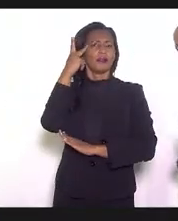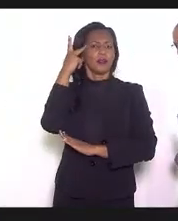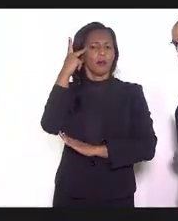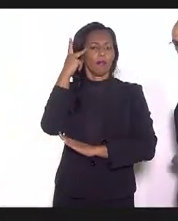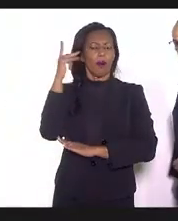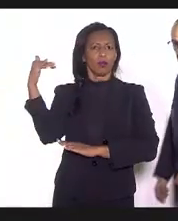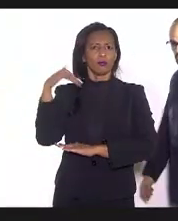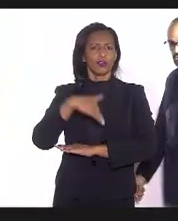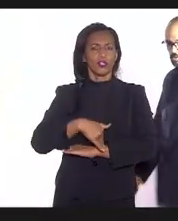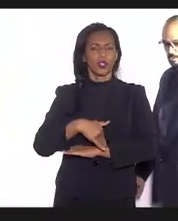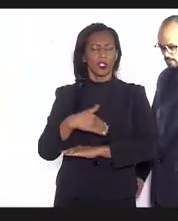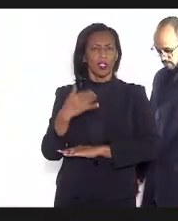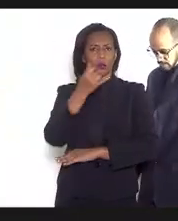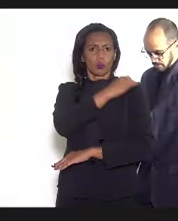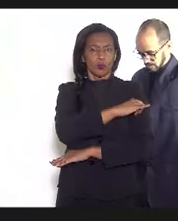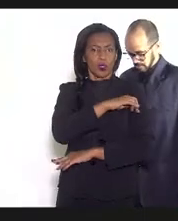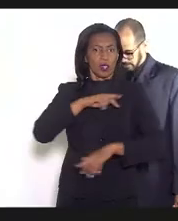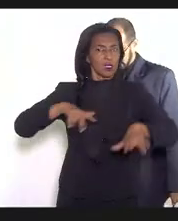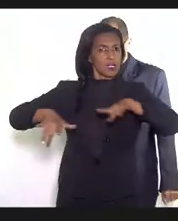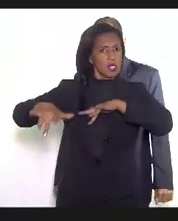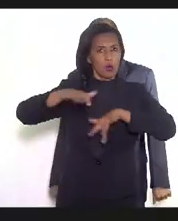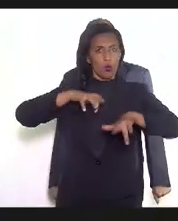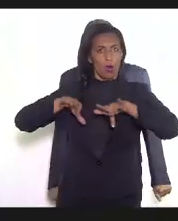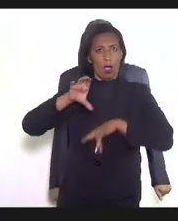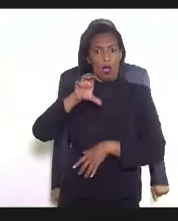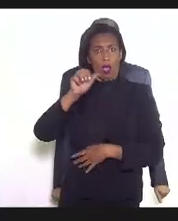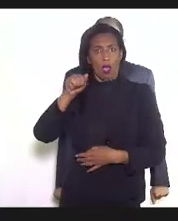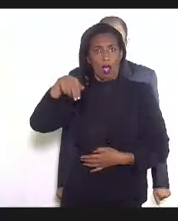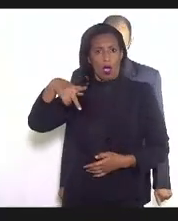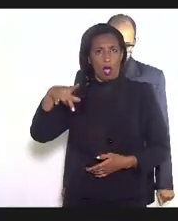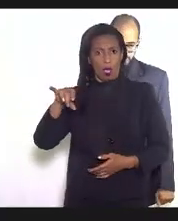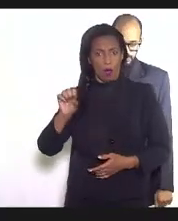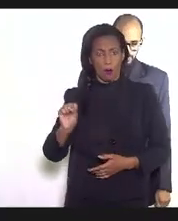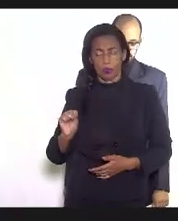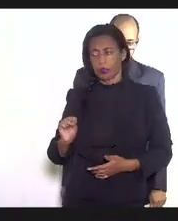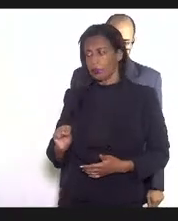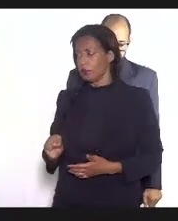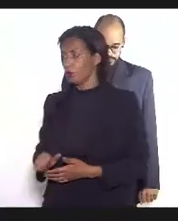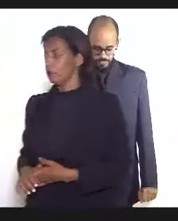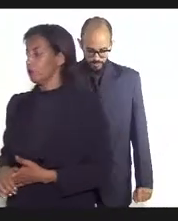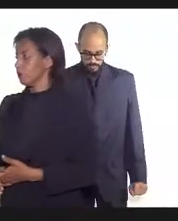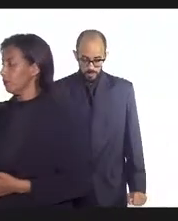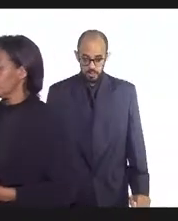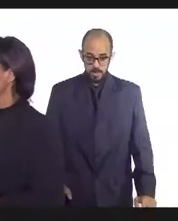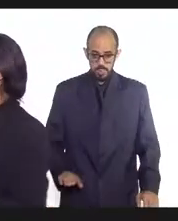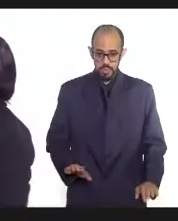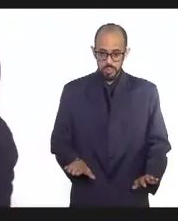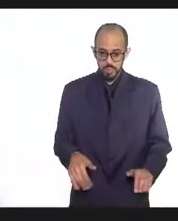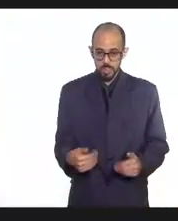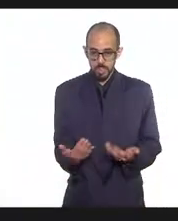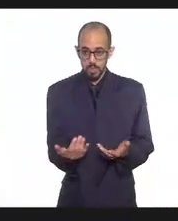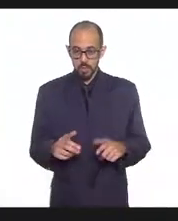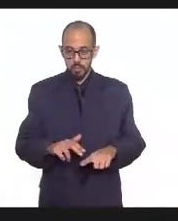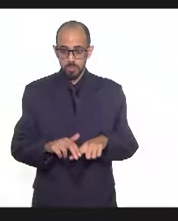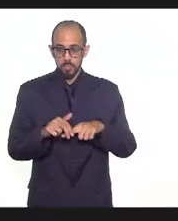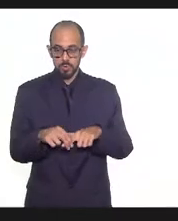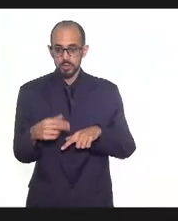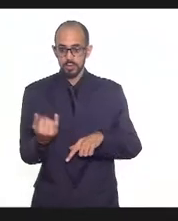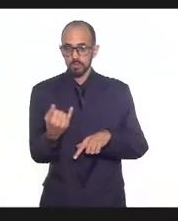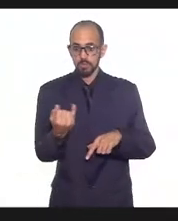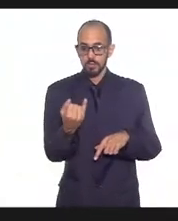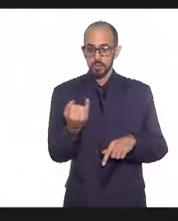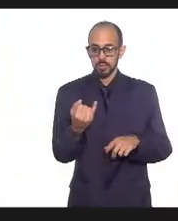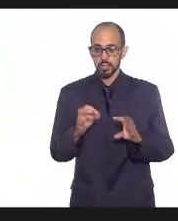vindo para o Rio de Janeiro e circulando para campos. Olha a importância da gente ter todo mundo vacinado. Então, assim,